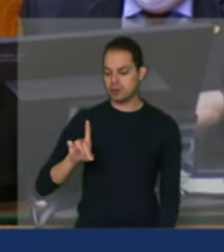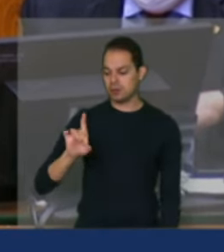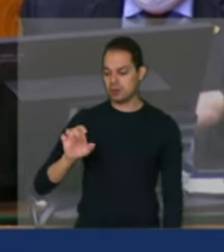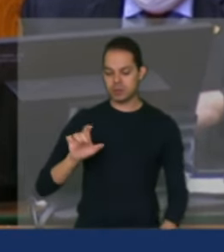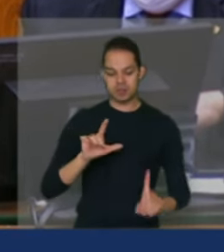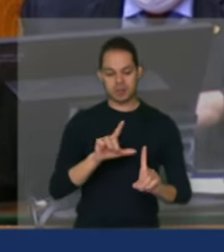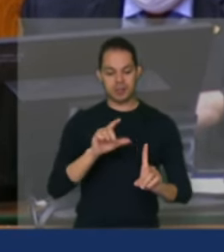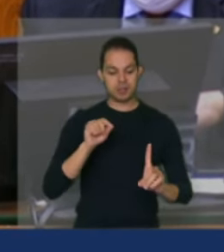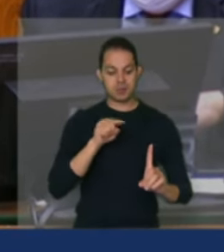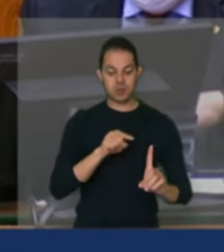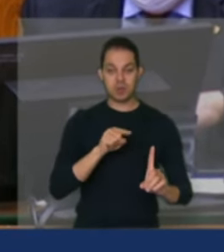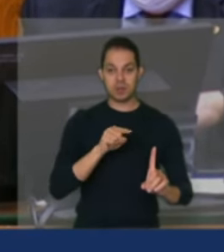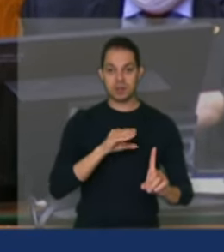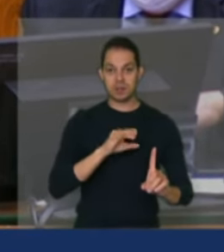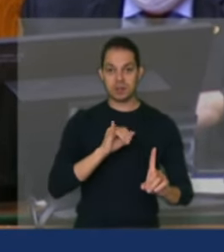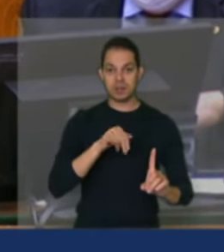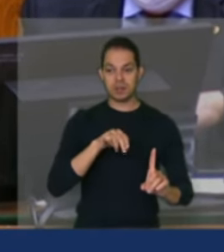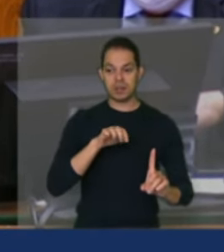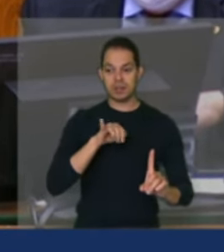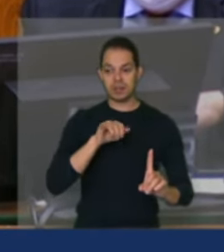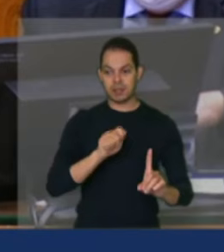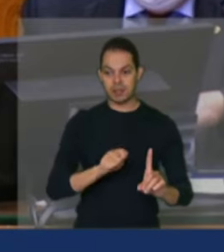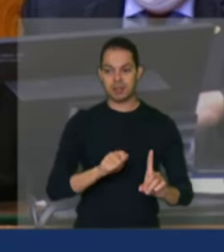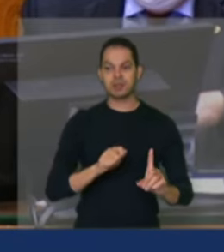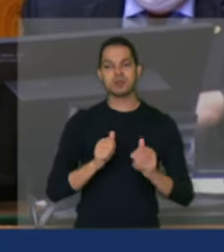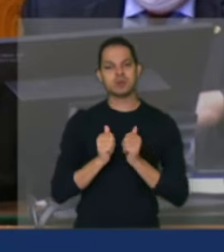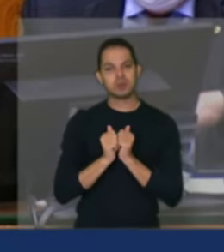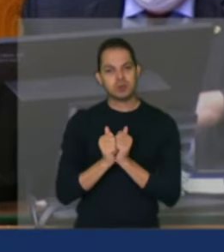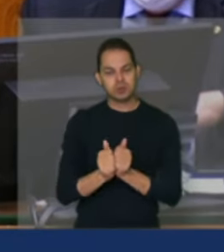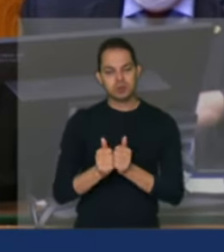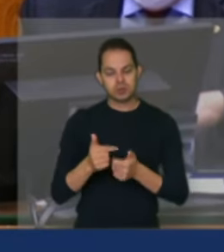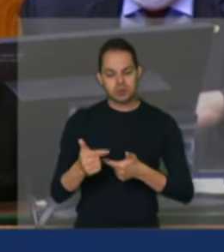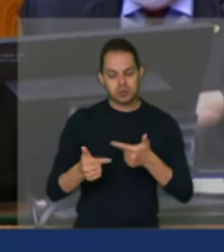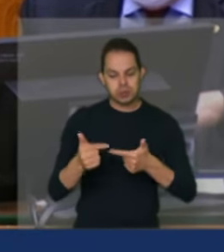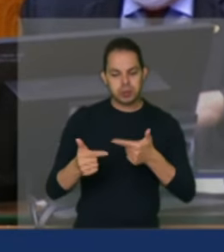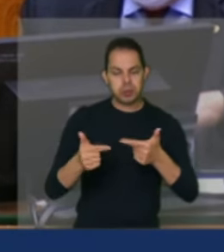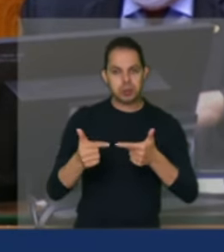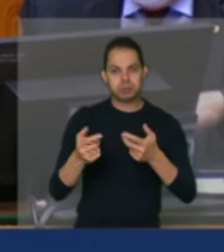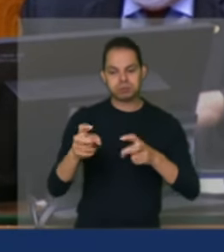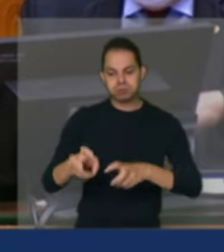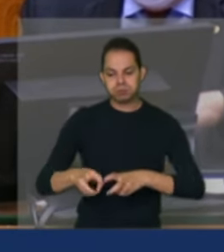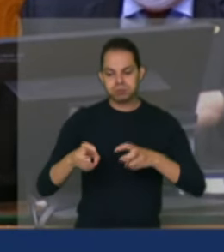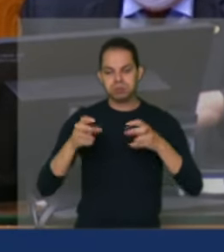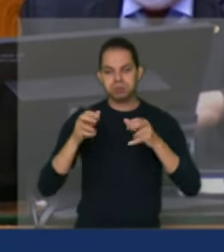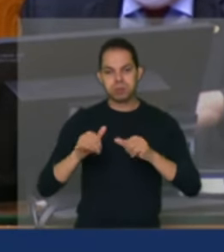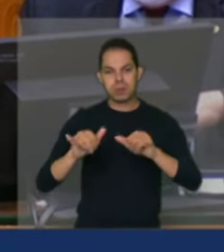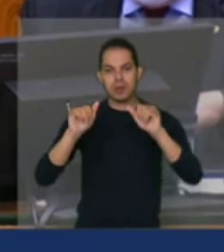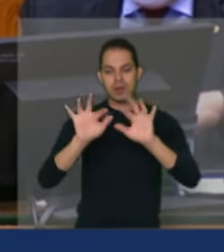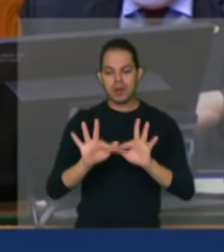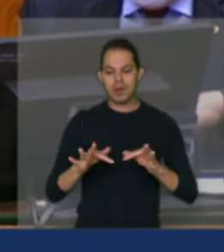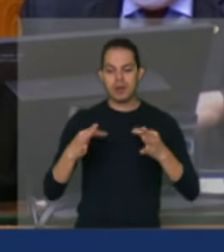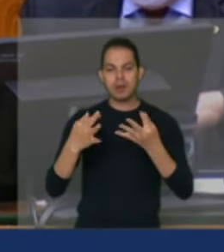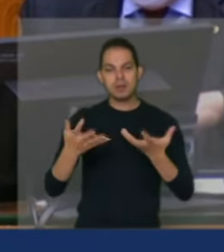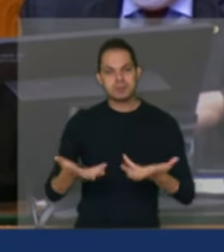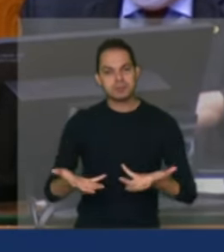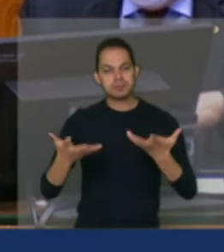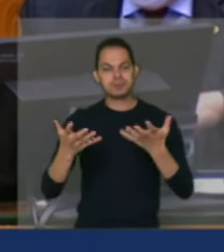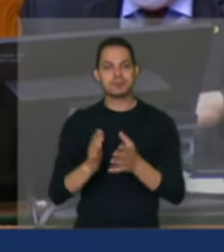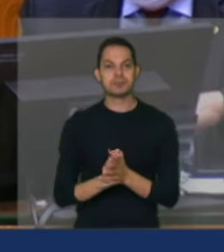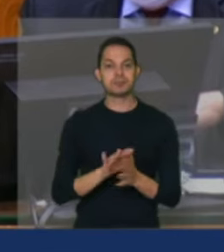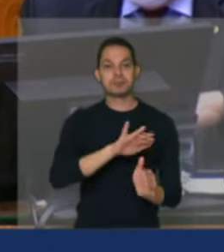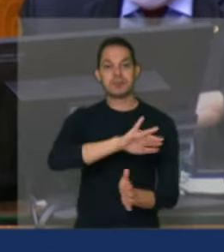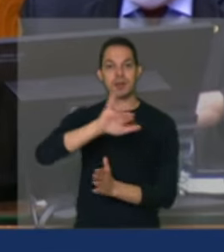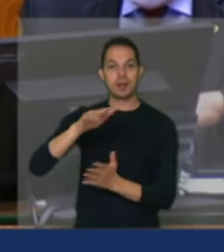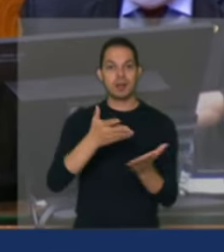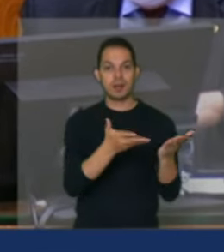Cineb mas estamos juntos nessa caminhada pelo fortalecimento da agricultura familiar eu convido em seguida agora Jéssica Maria da